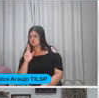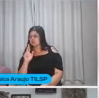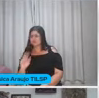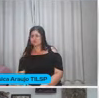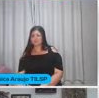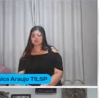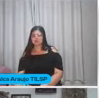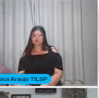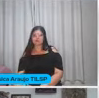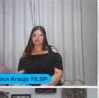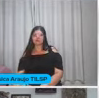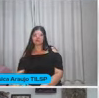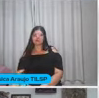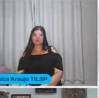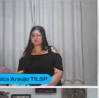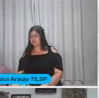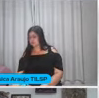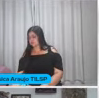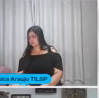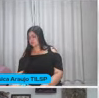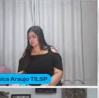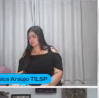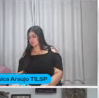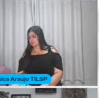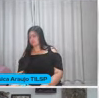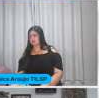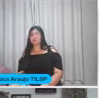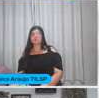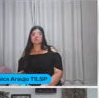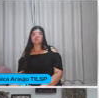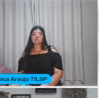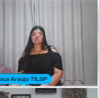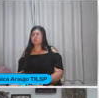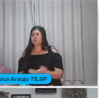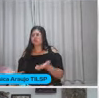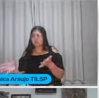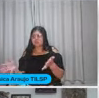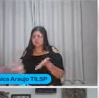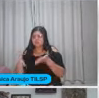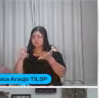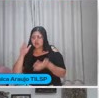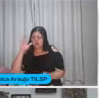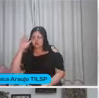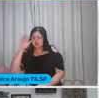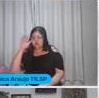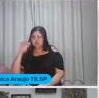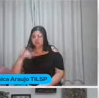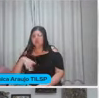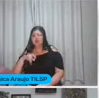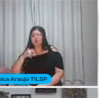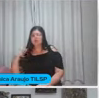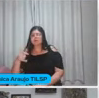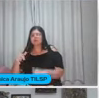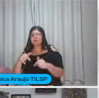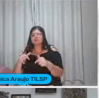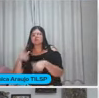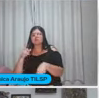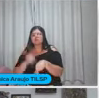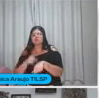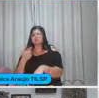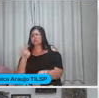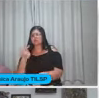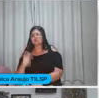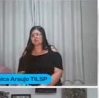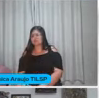isso, olha Ainda teve isso Porque eu queria incentivar ali Aquela curiosidade dele Para aproveitar e trabalhar Não tive nem tempo